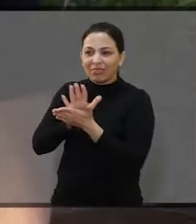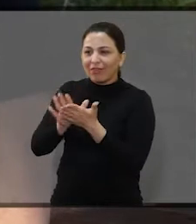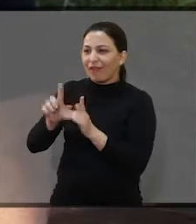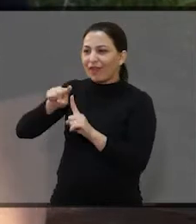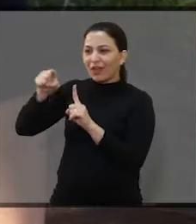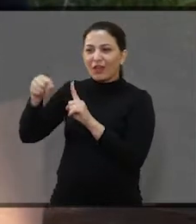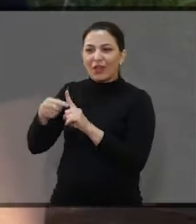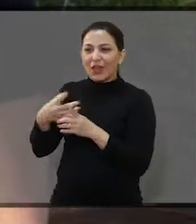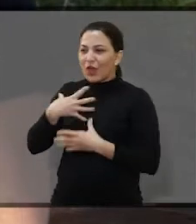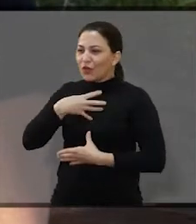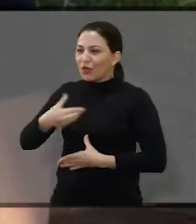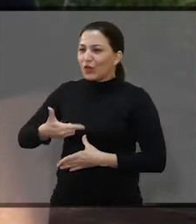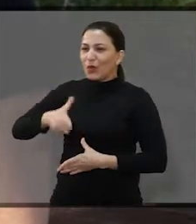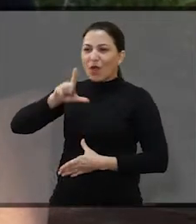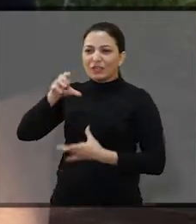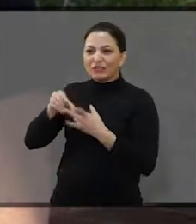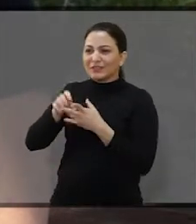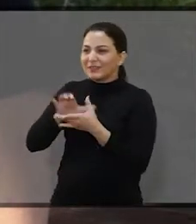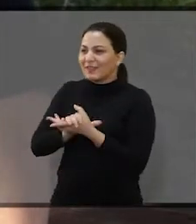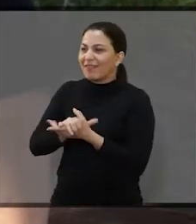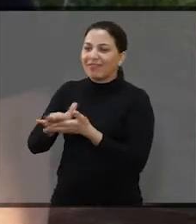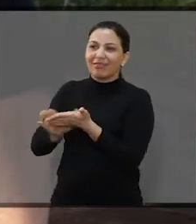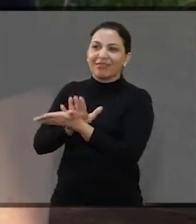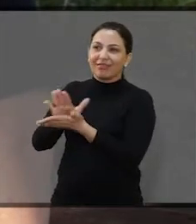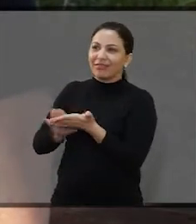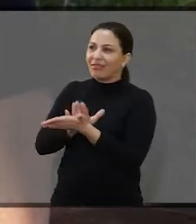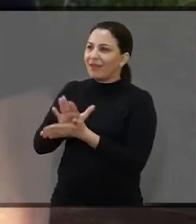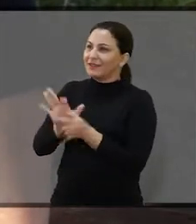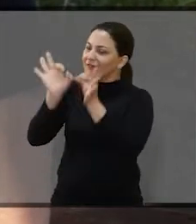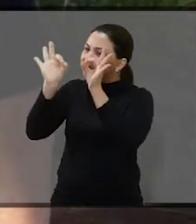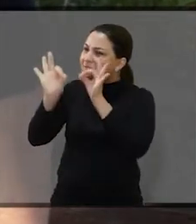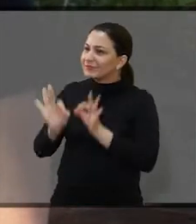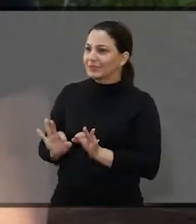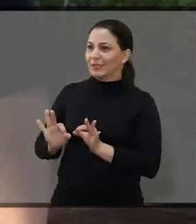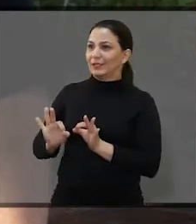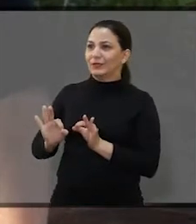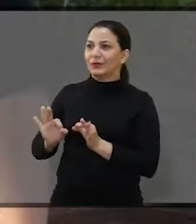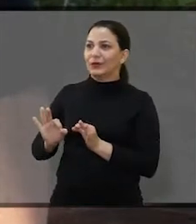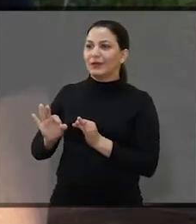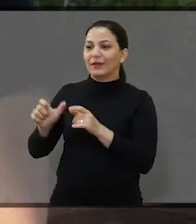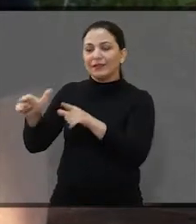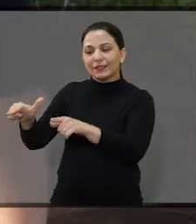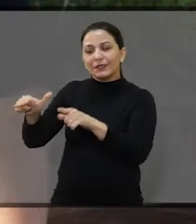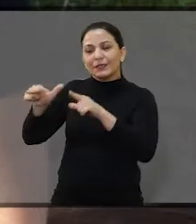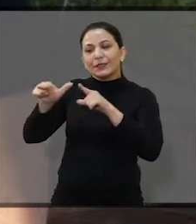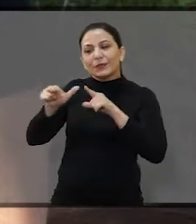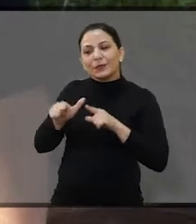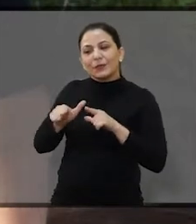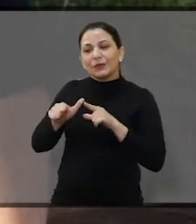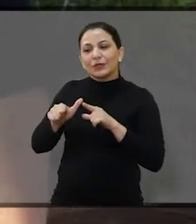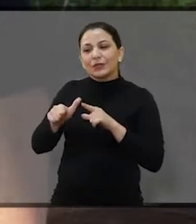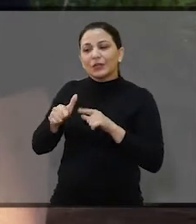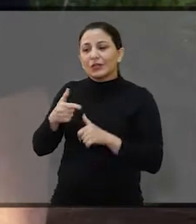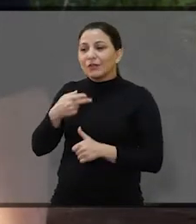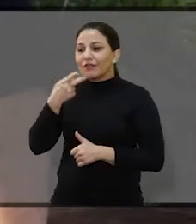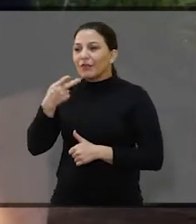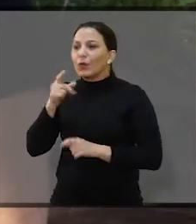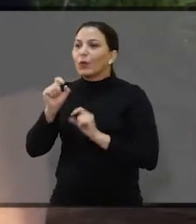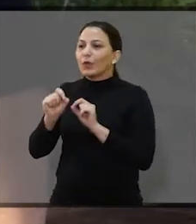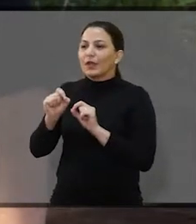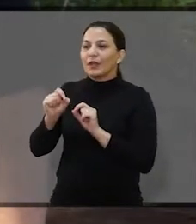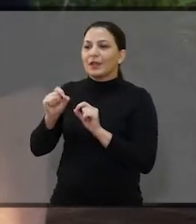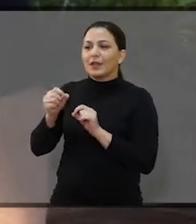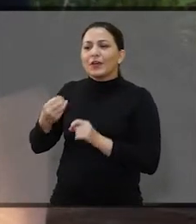grávida, sem ter tido filho antes do casamento. E ela veio entregar esse convite e ela falou olha,